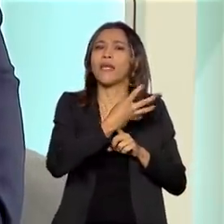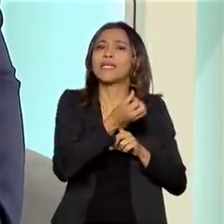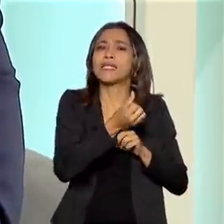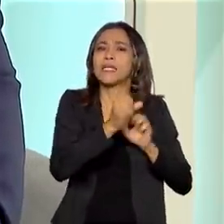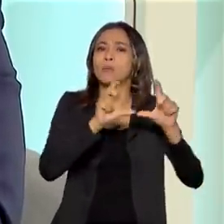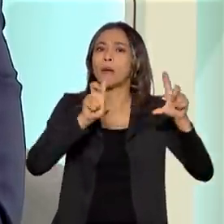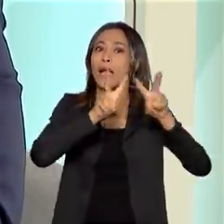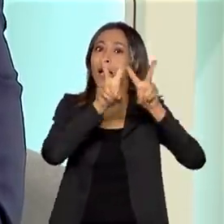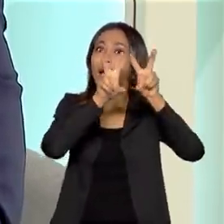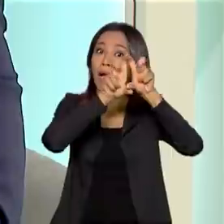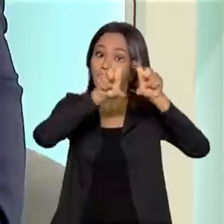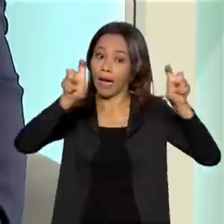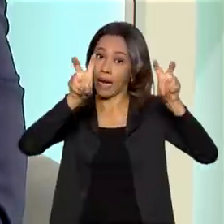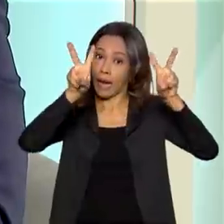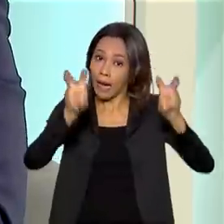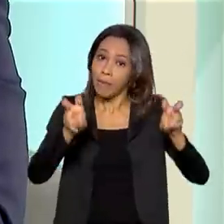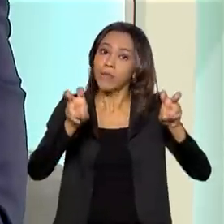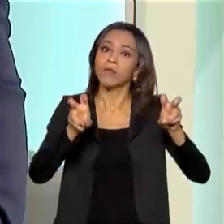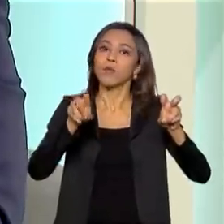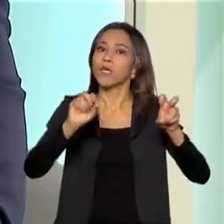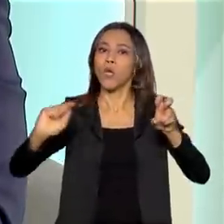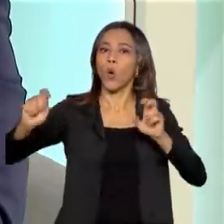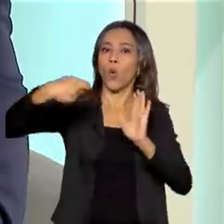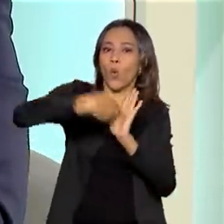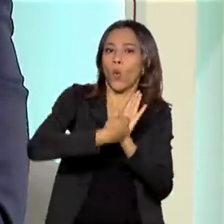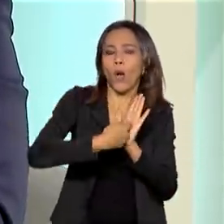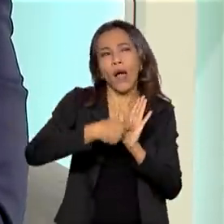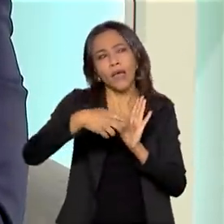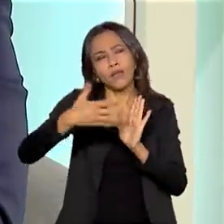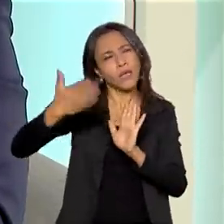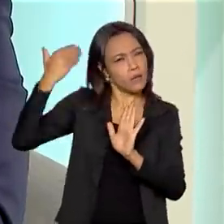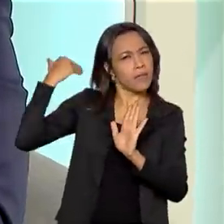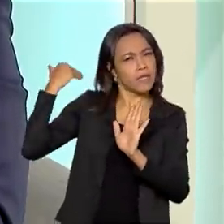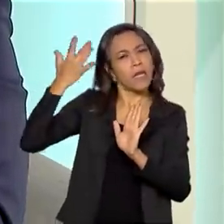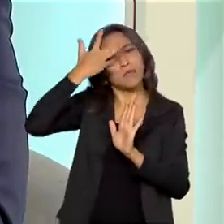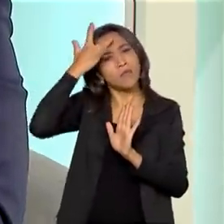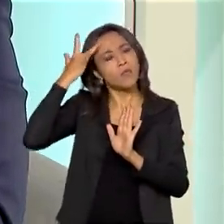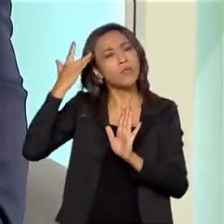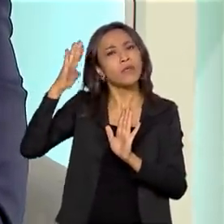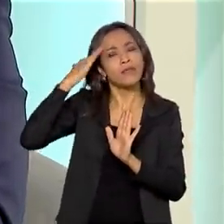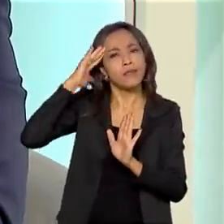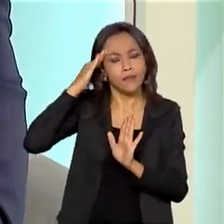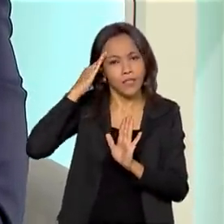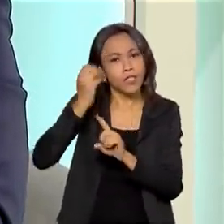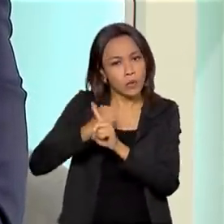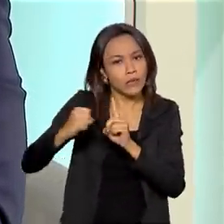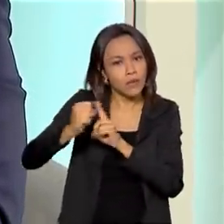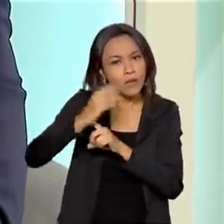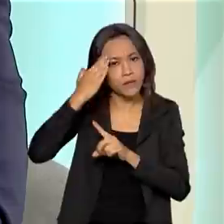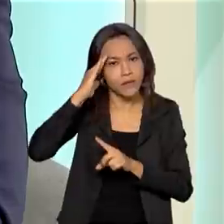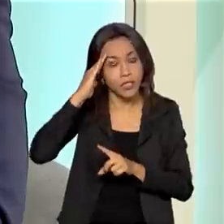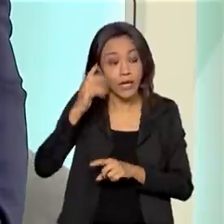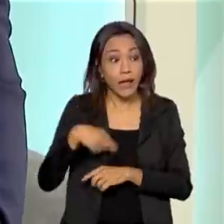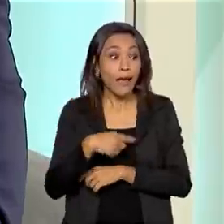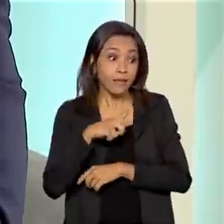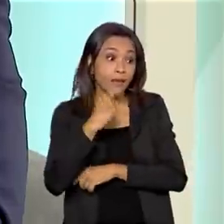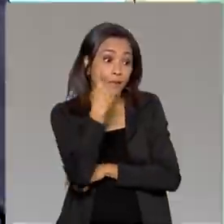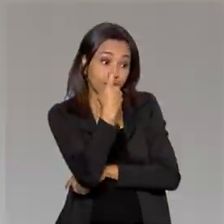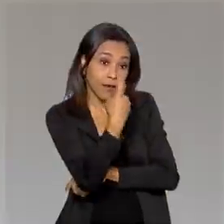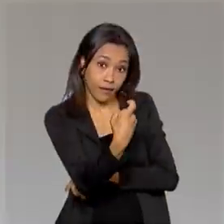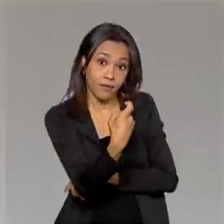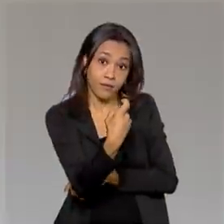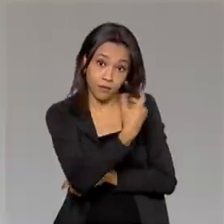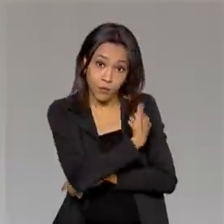isenções. Naquele momento, a sociedade entendia que aquilo que tinha algum interesse público por trás,